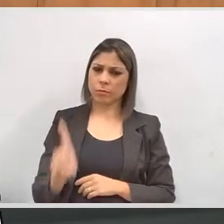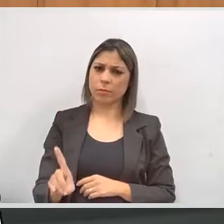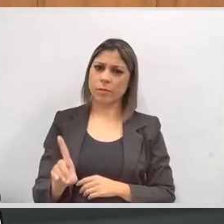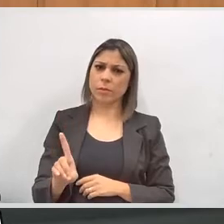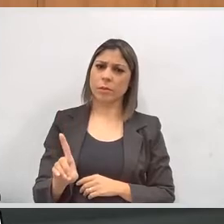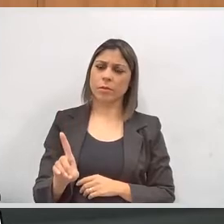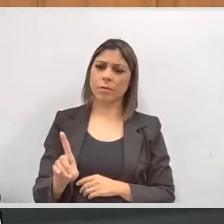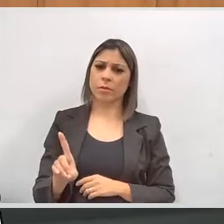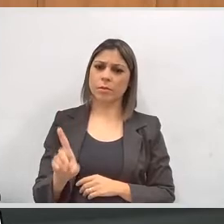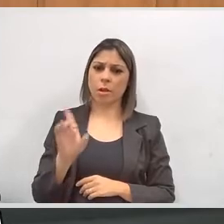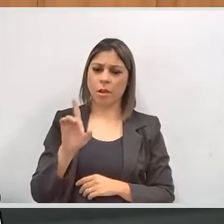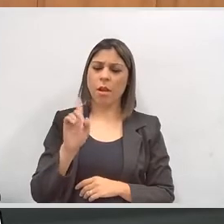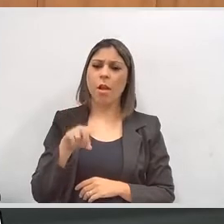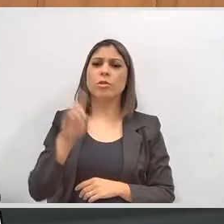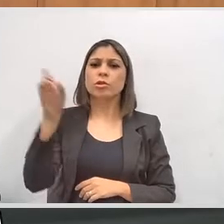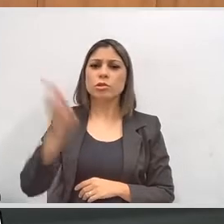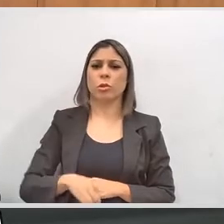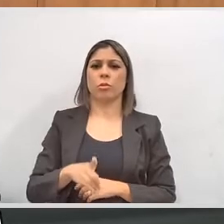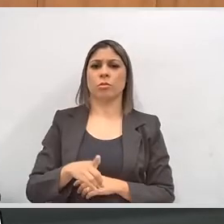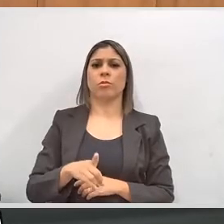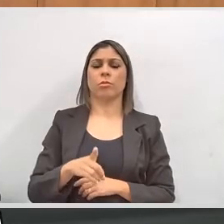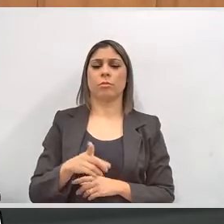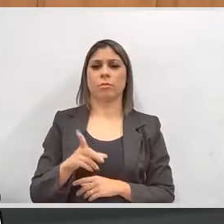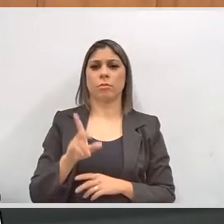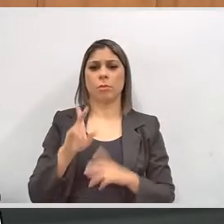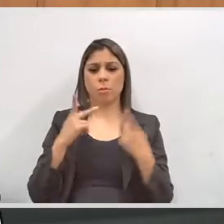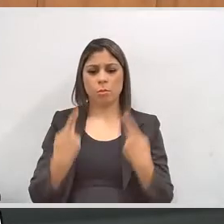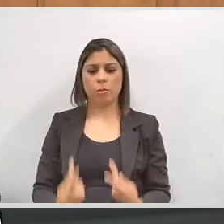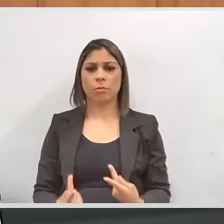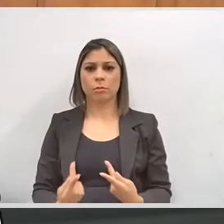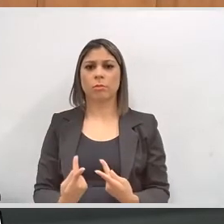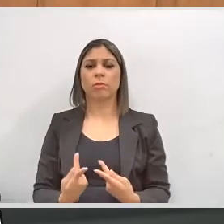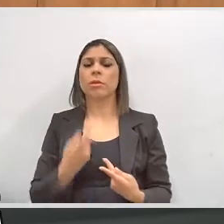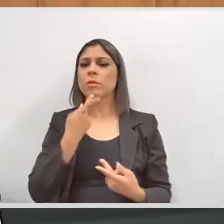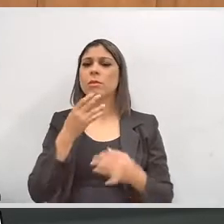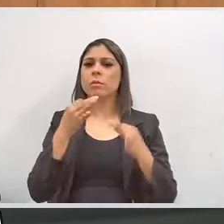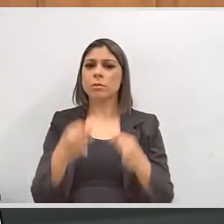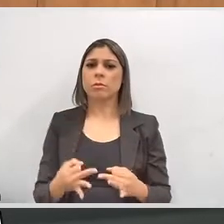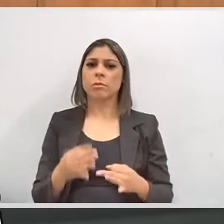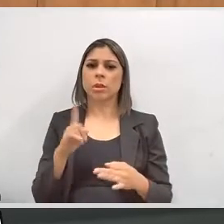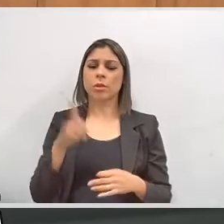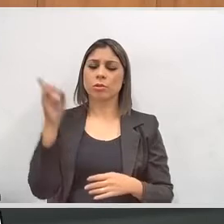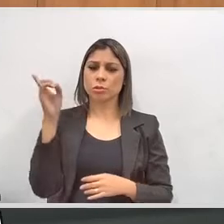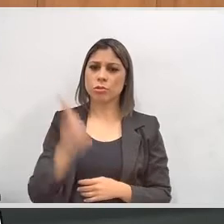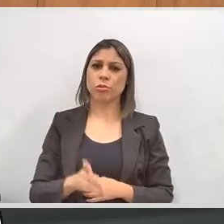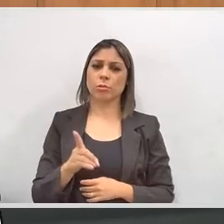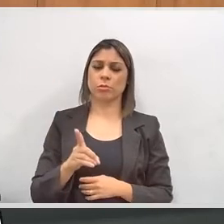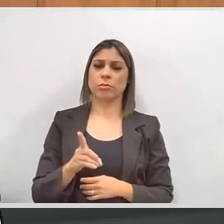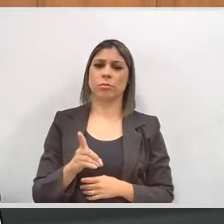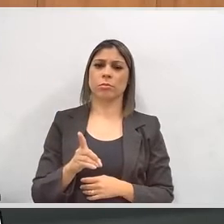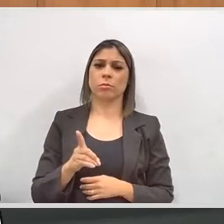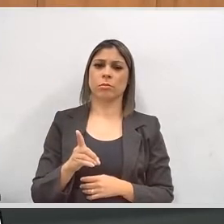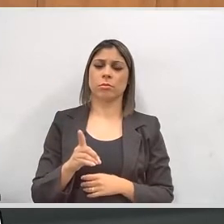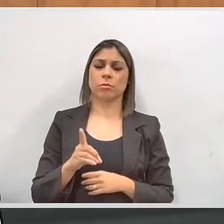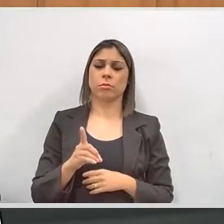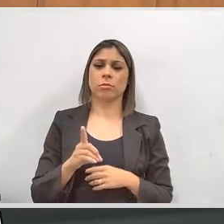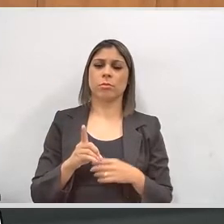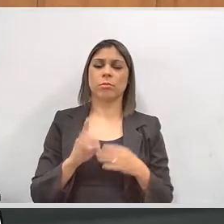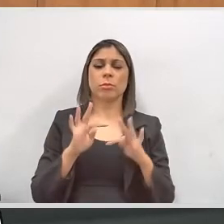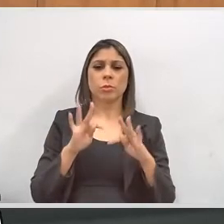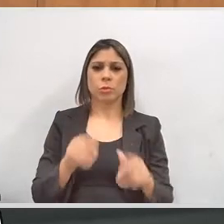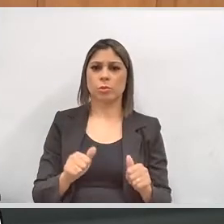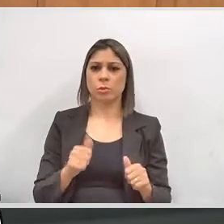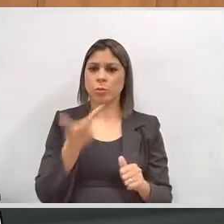pessoas com deficiência é uma questão de direitos humanos, é reafirmar que os direitos civis, sociais e políticos